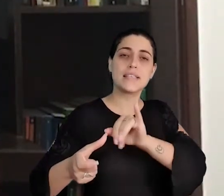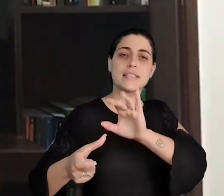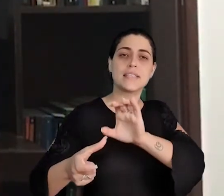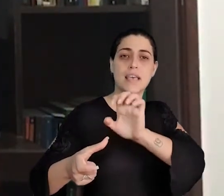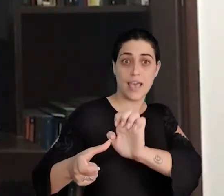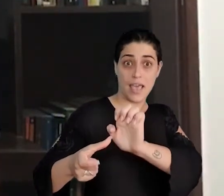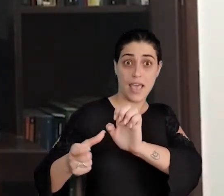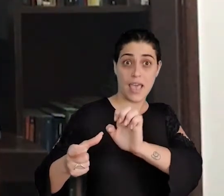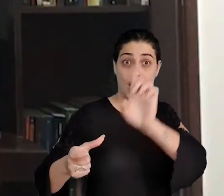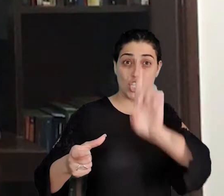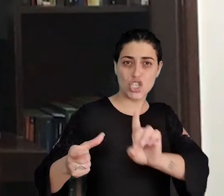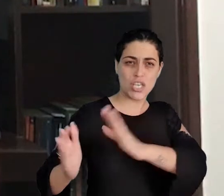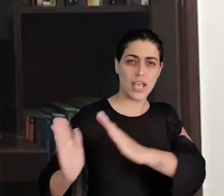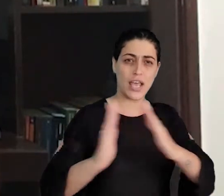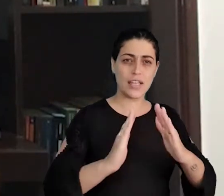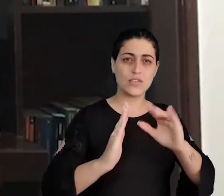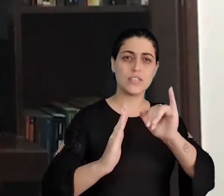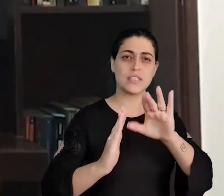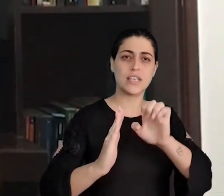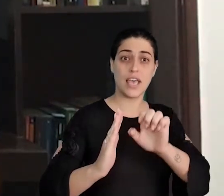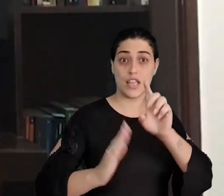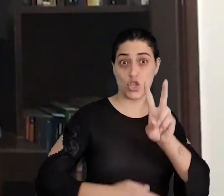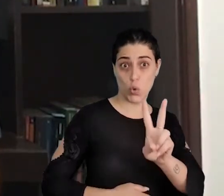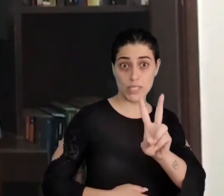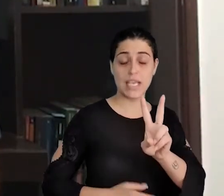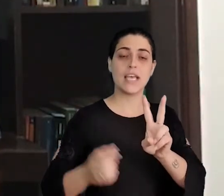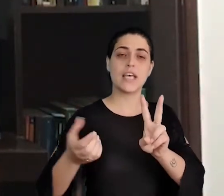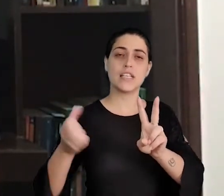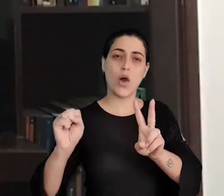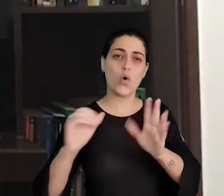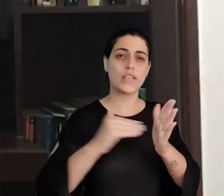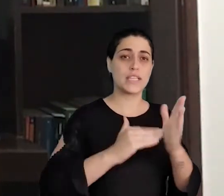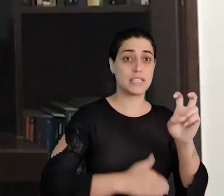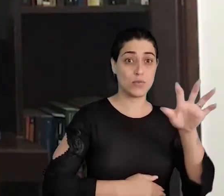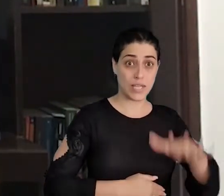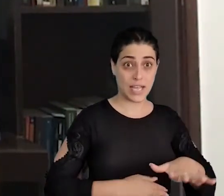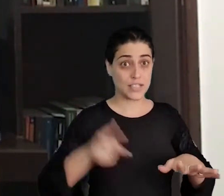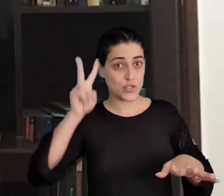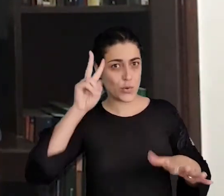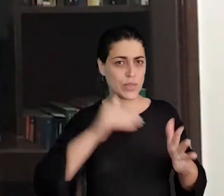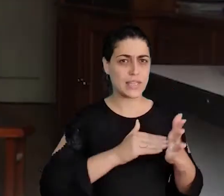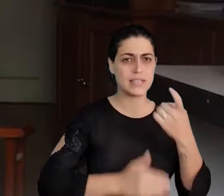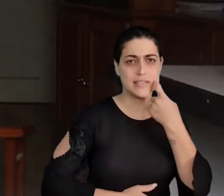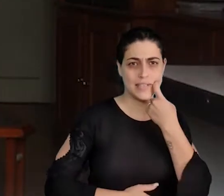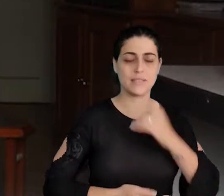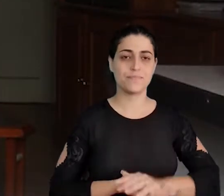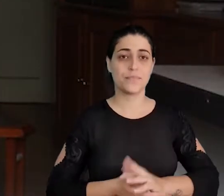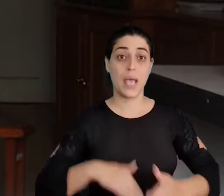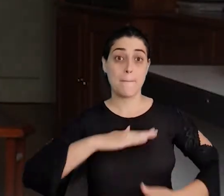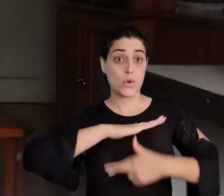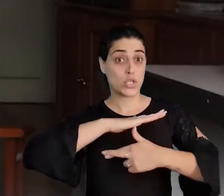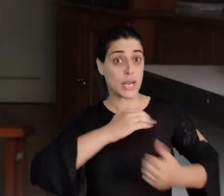Exatas, ao lado direito da escada do prédio do ICE2, das 8 às 17 horas, de segunda a sexta-feira. E a Pró